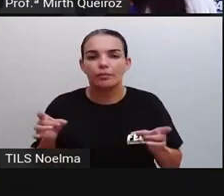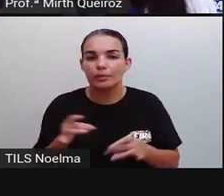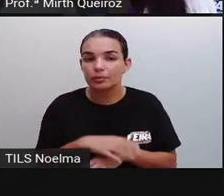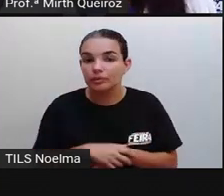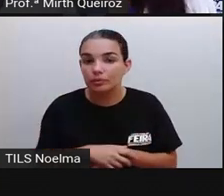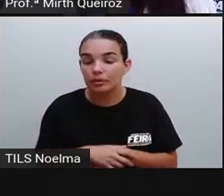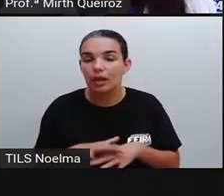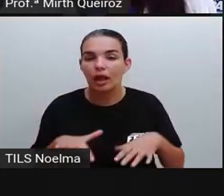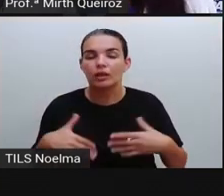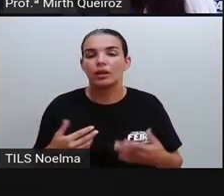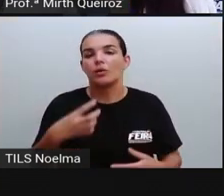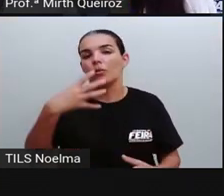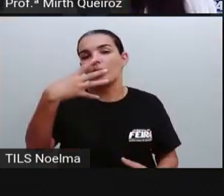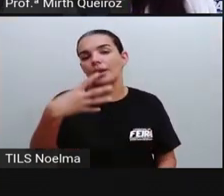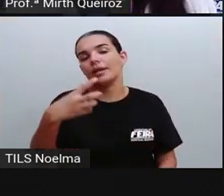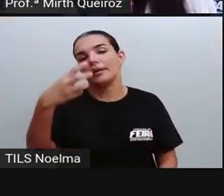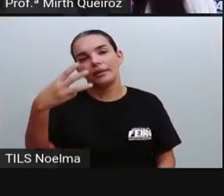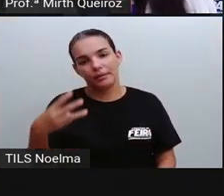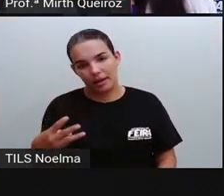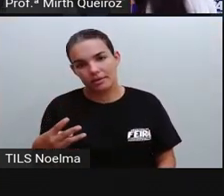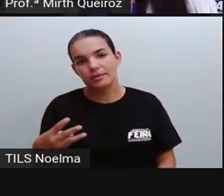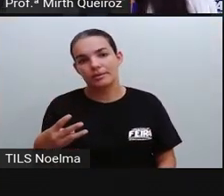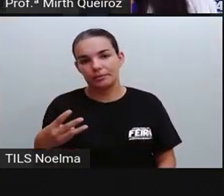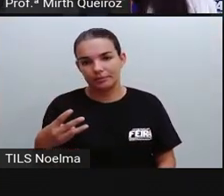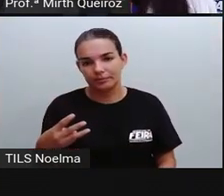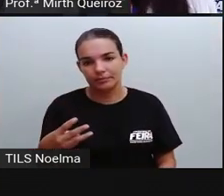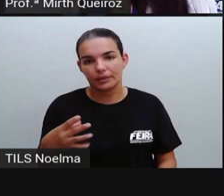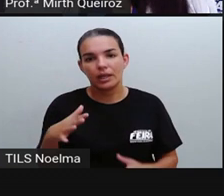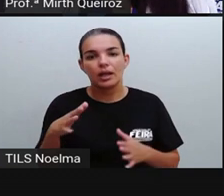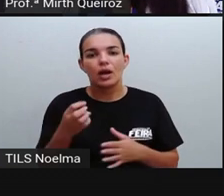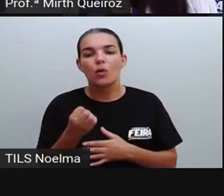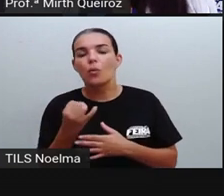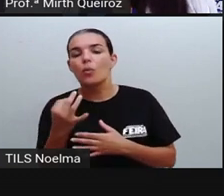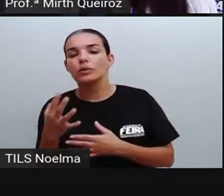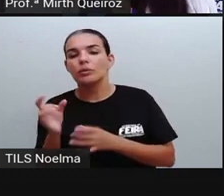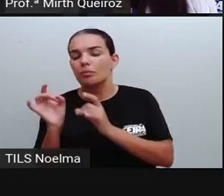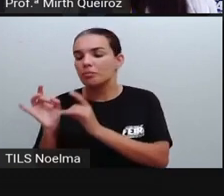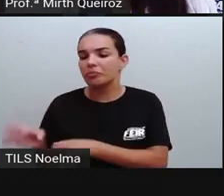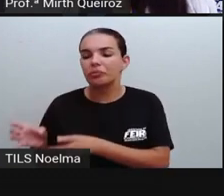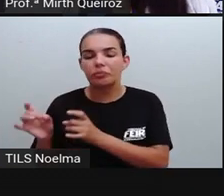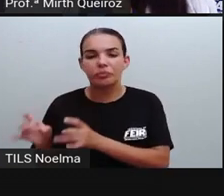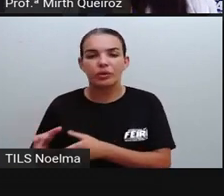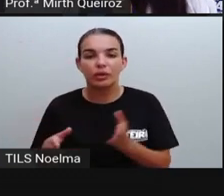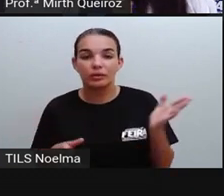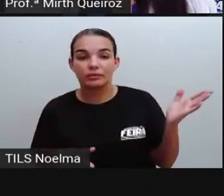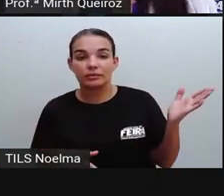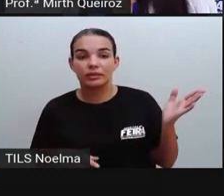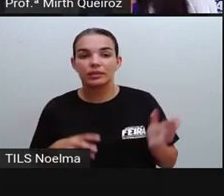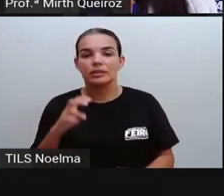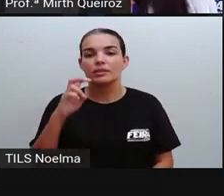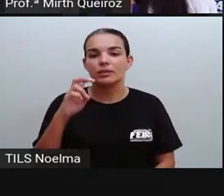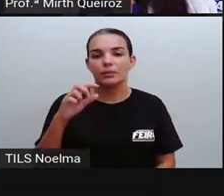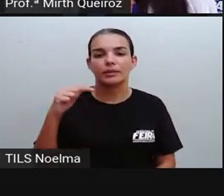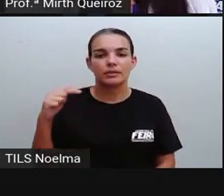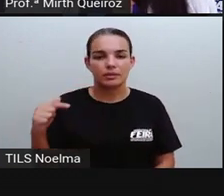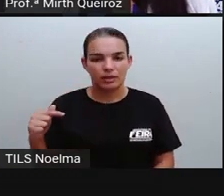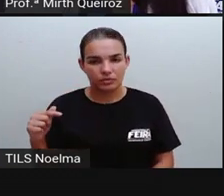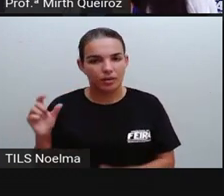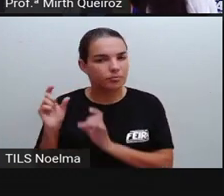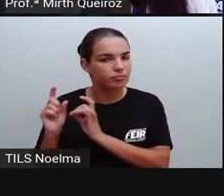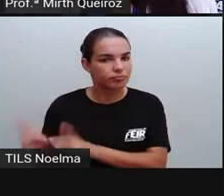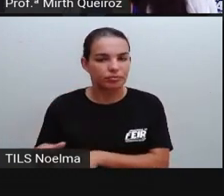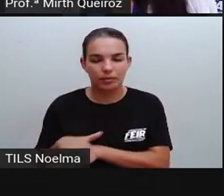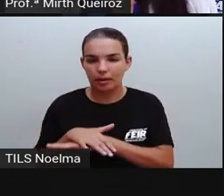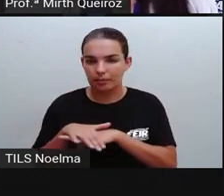confirmados 43 casos. Quantos foram descartados aí pela tabelinha? 57